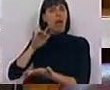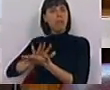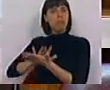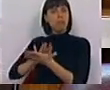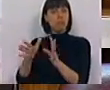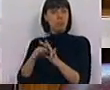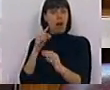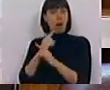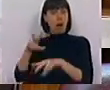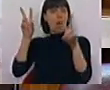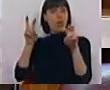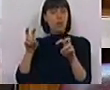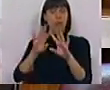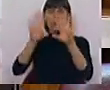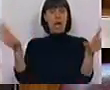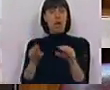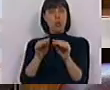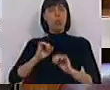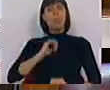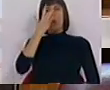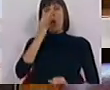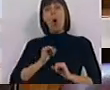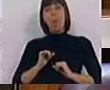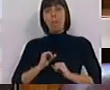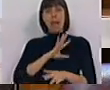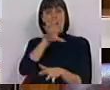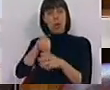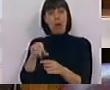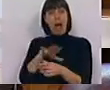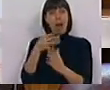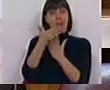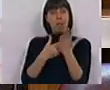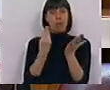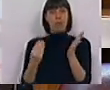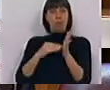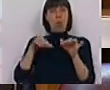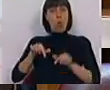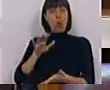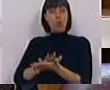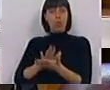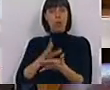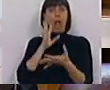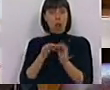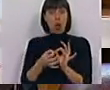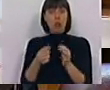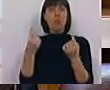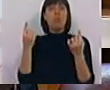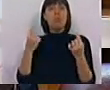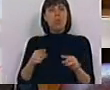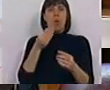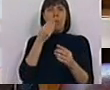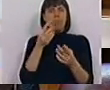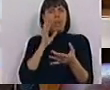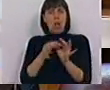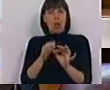sobre o assunto. Em suma, na nossa opinião, a inclusão desta área no diploma, hoje publicado, só se justifica porque seria um pouco